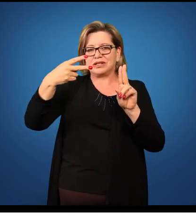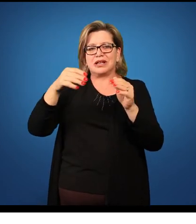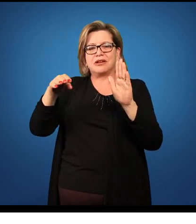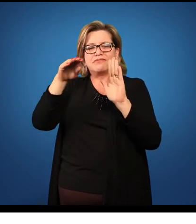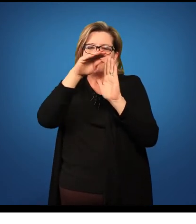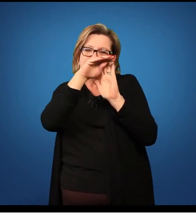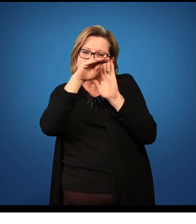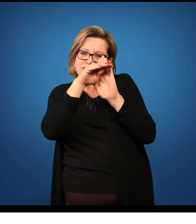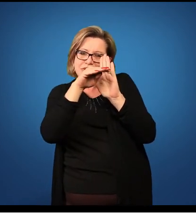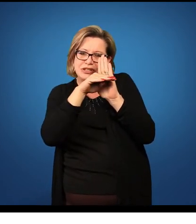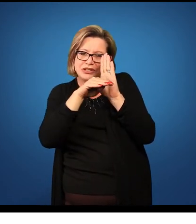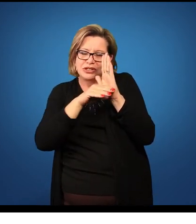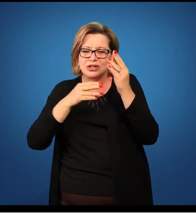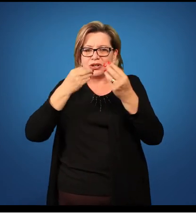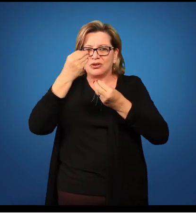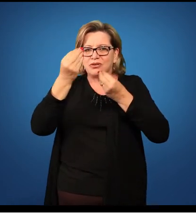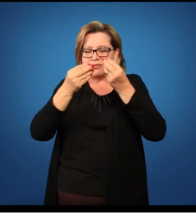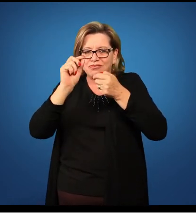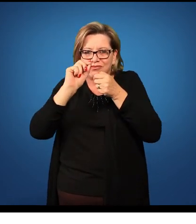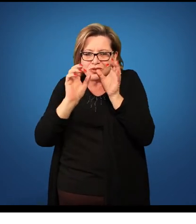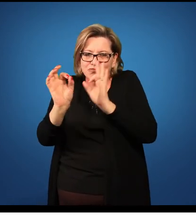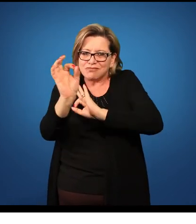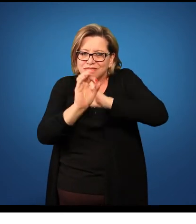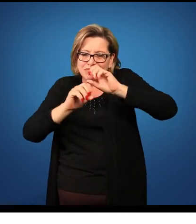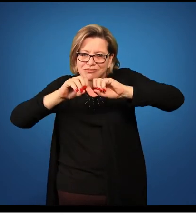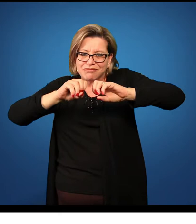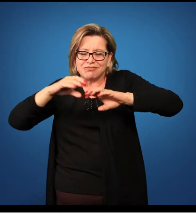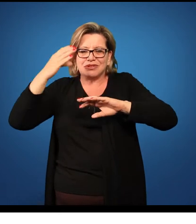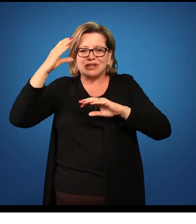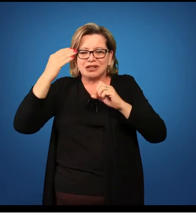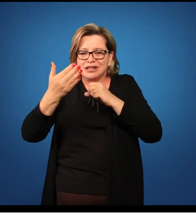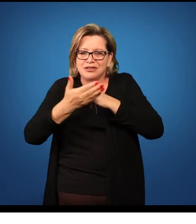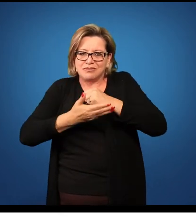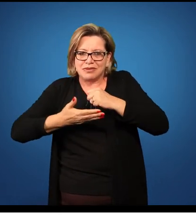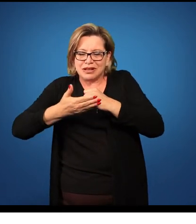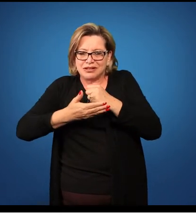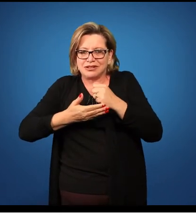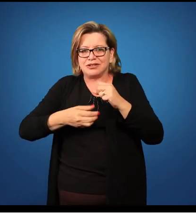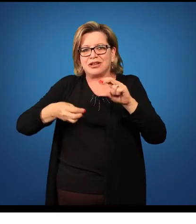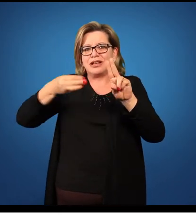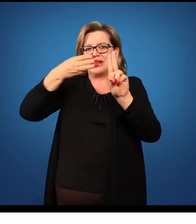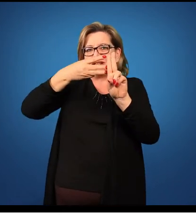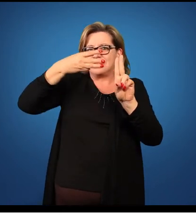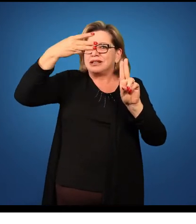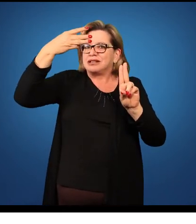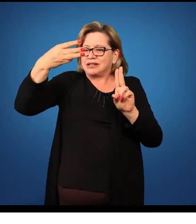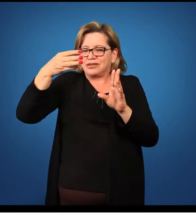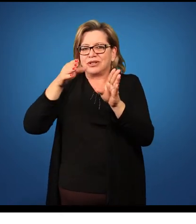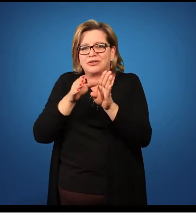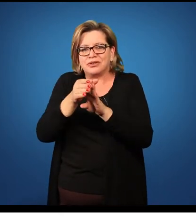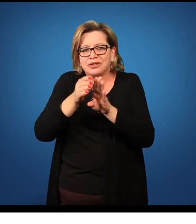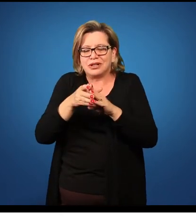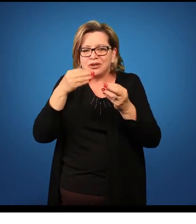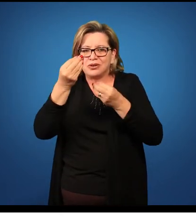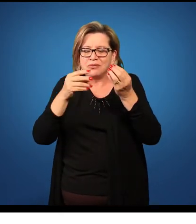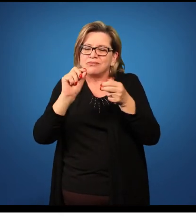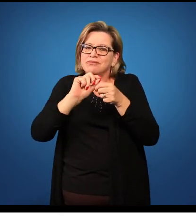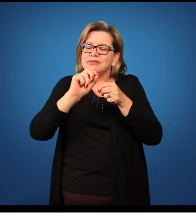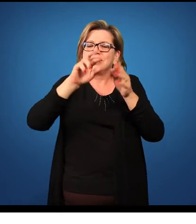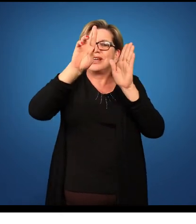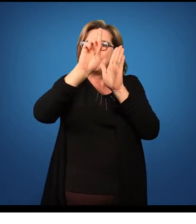o planejamento e execução de aulas de Ciências no Ensino Fundamental. Na unidade III, orientação para a elaboração do relatório final.